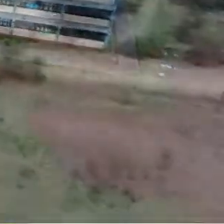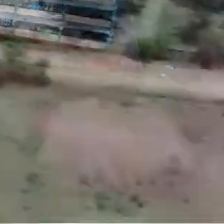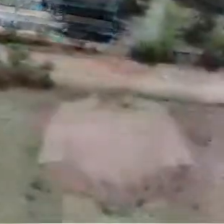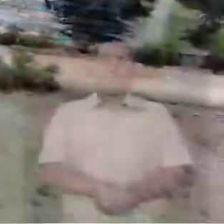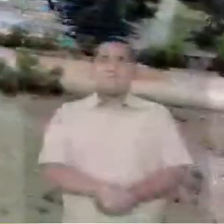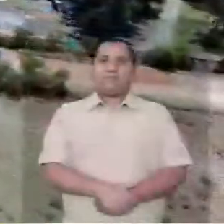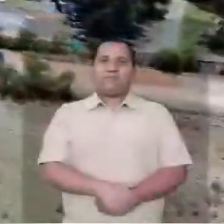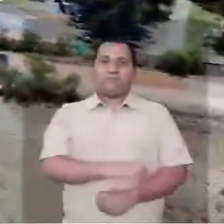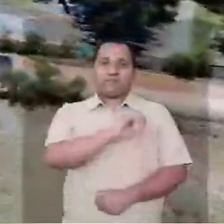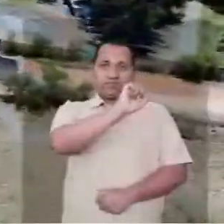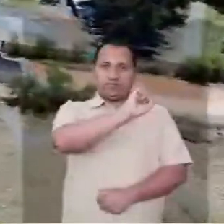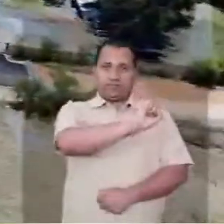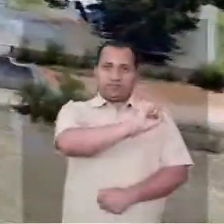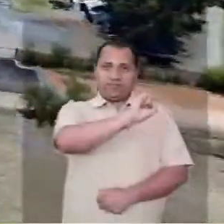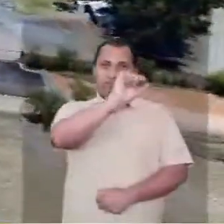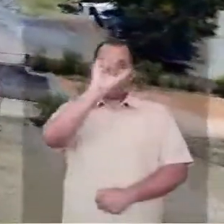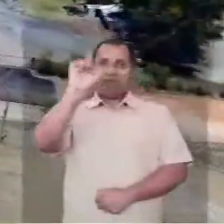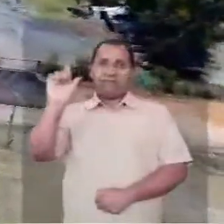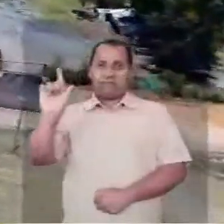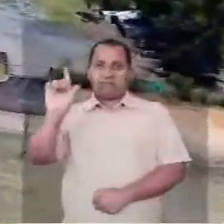São Gabriel.